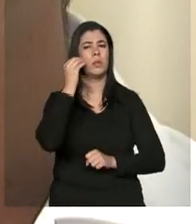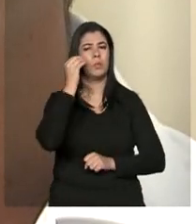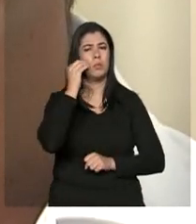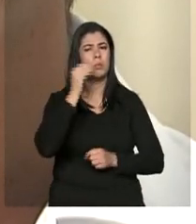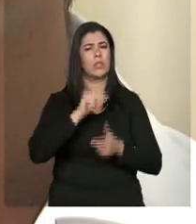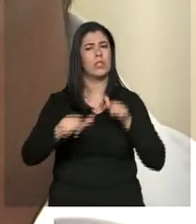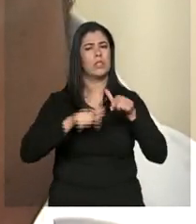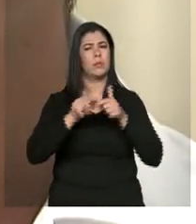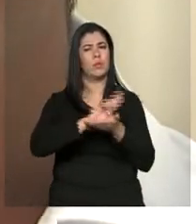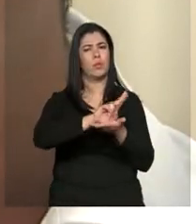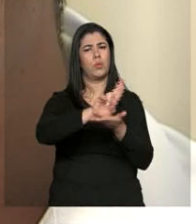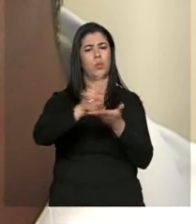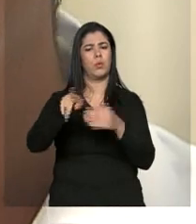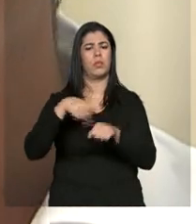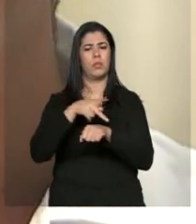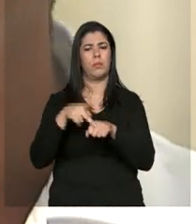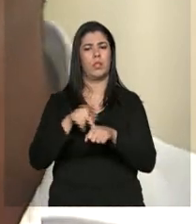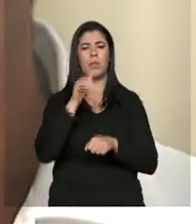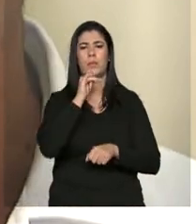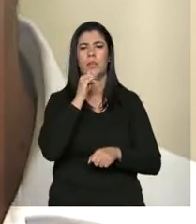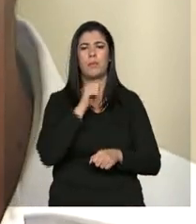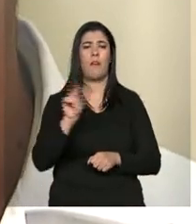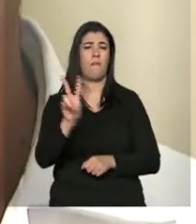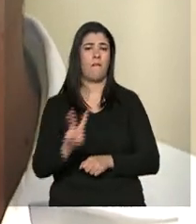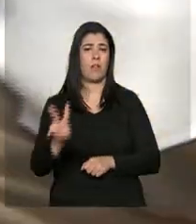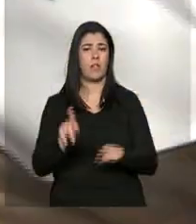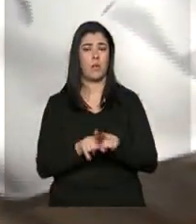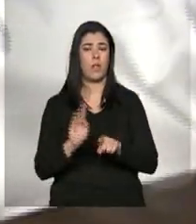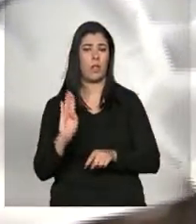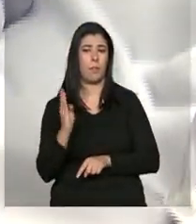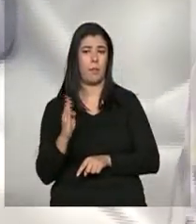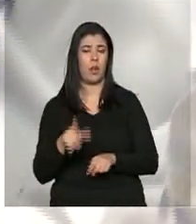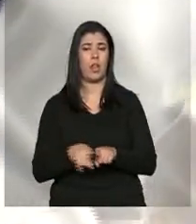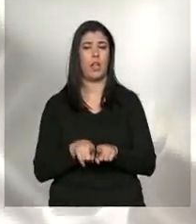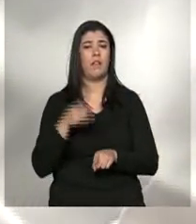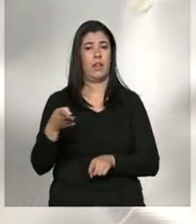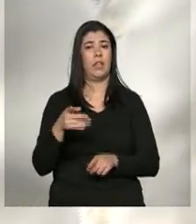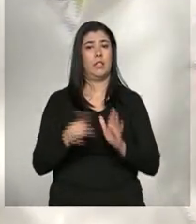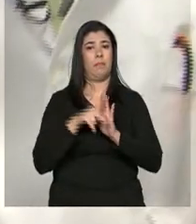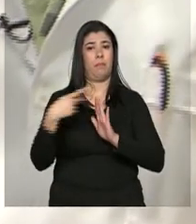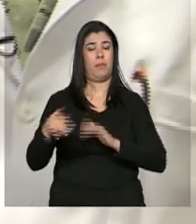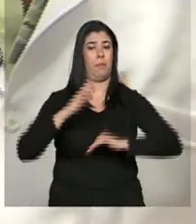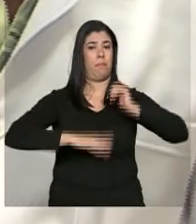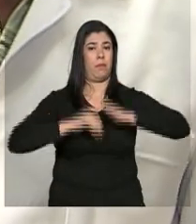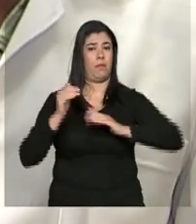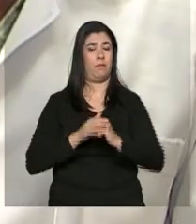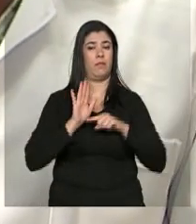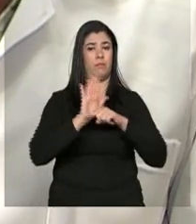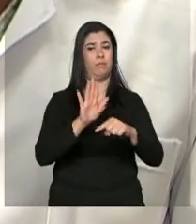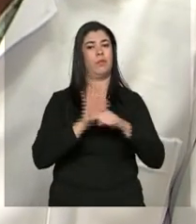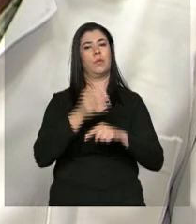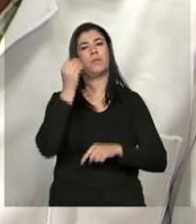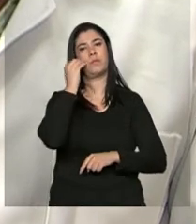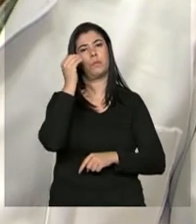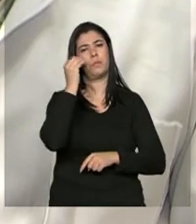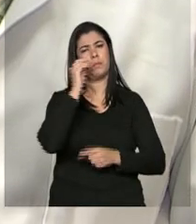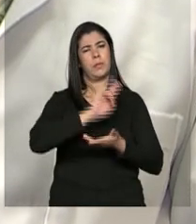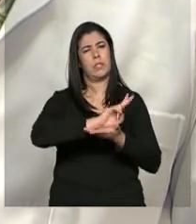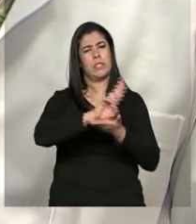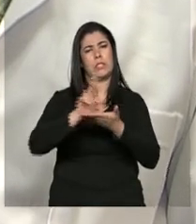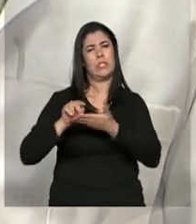em diversos países, como Venezuela e Bolívia. Para ele, a profissão leva a experiências